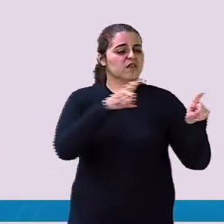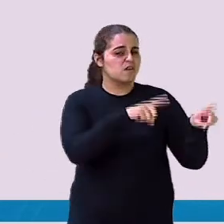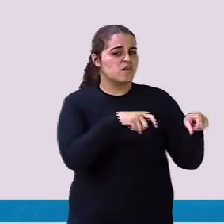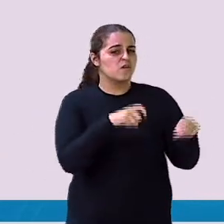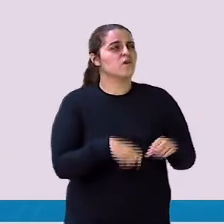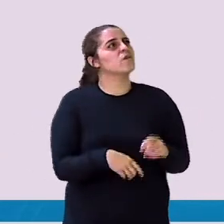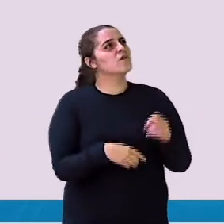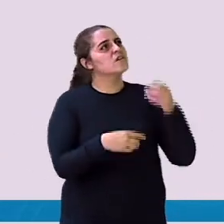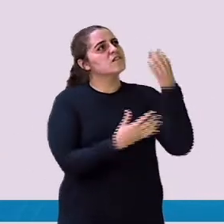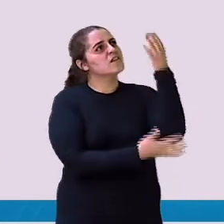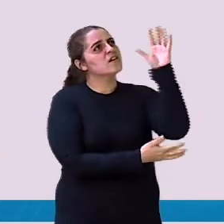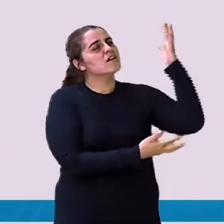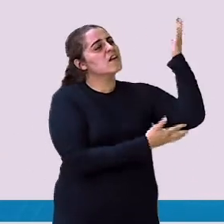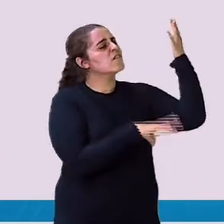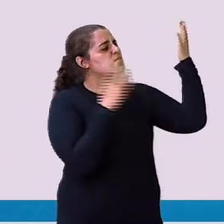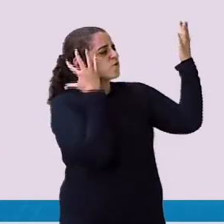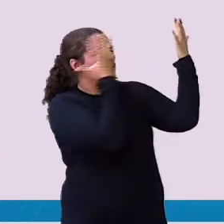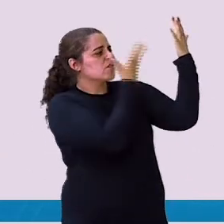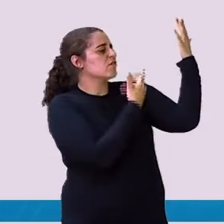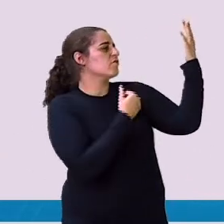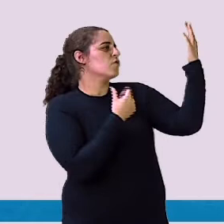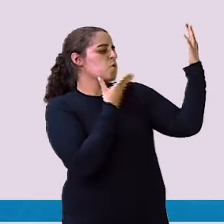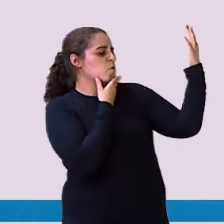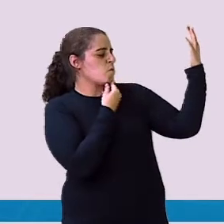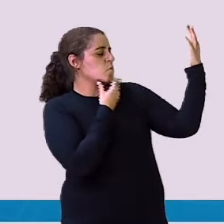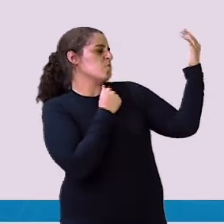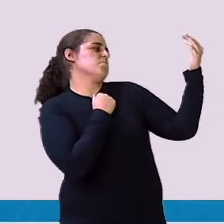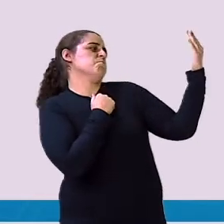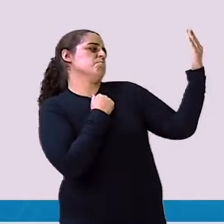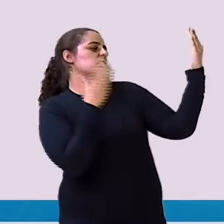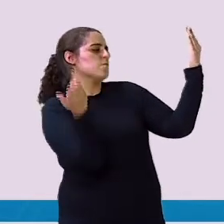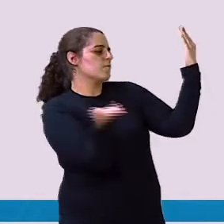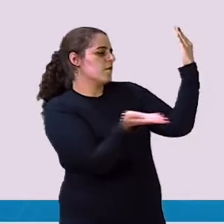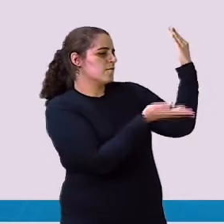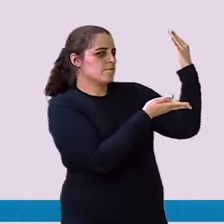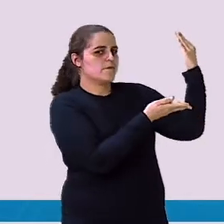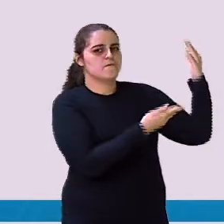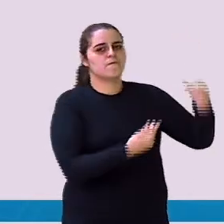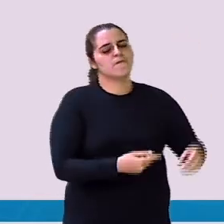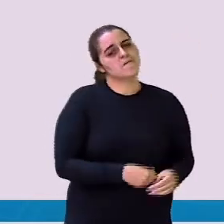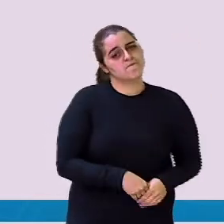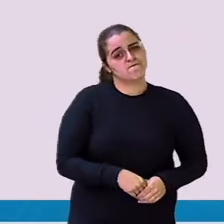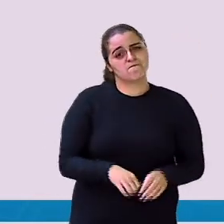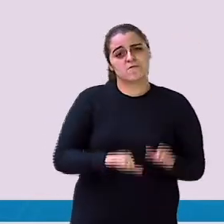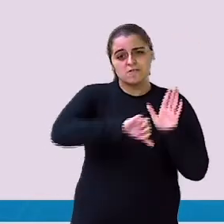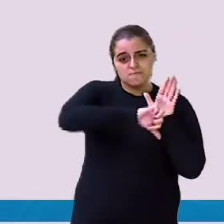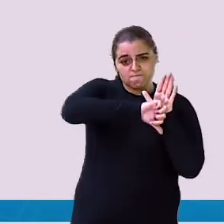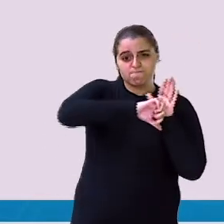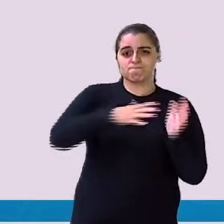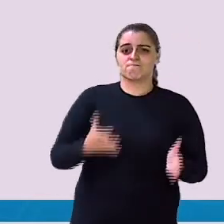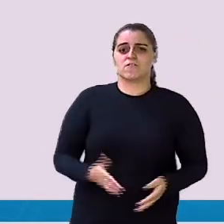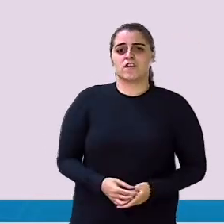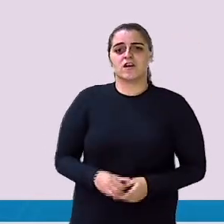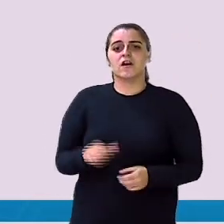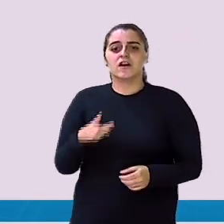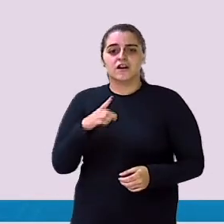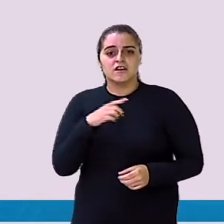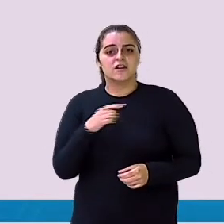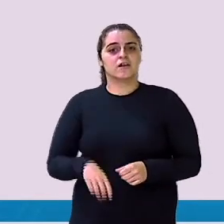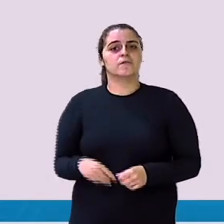Poluem rios Então a gente tem que pensar E trabalhar Pra ter atitudes Sempre positivas